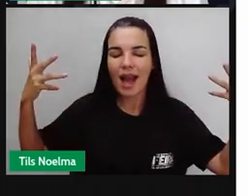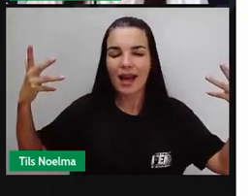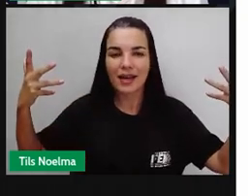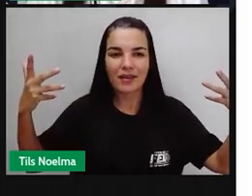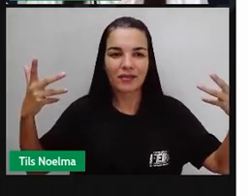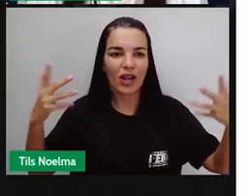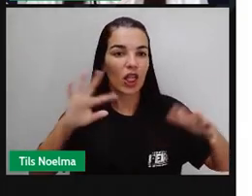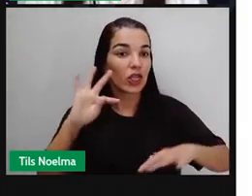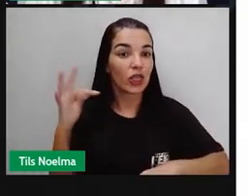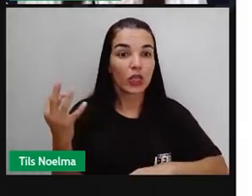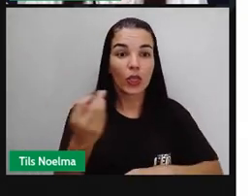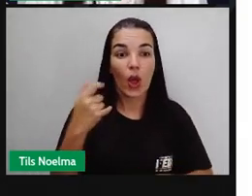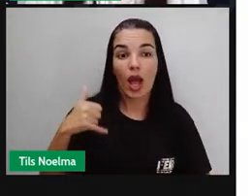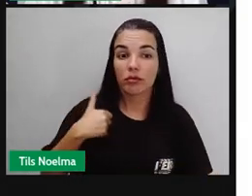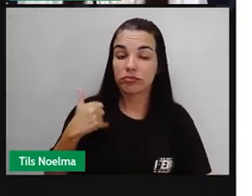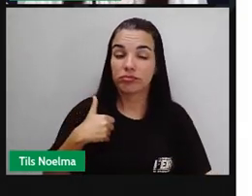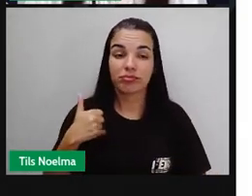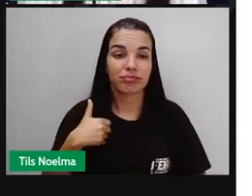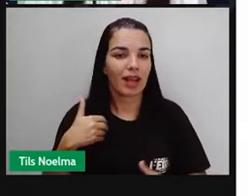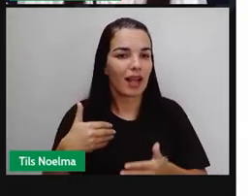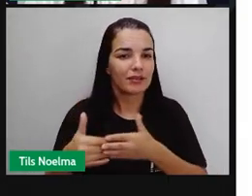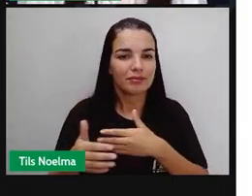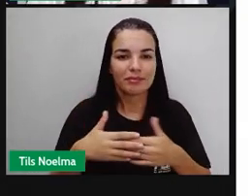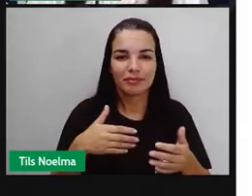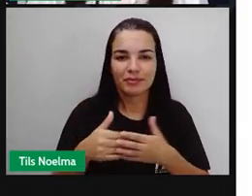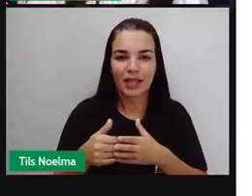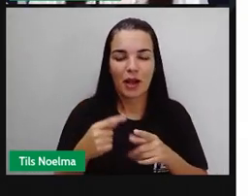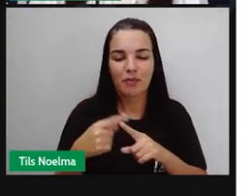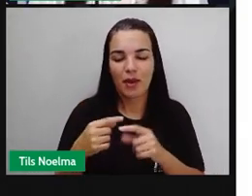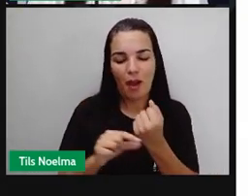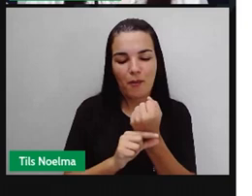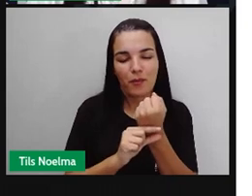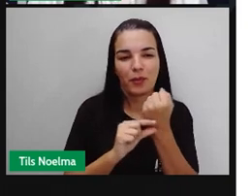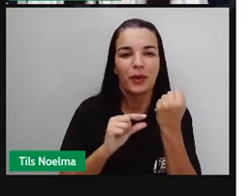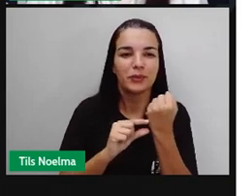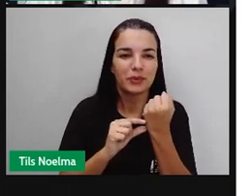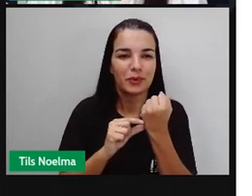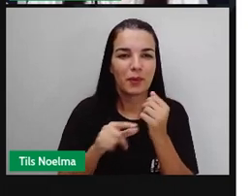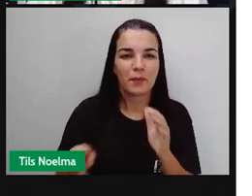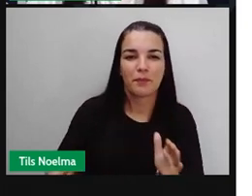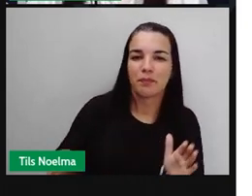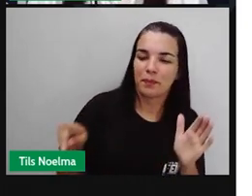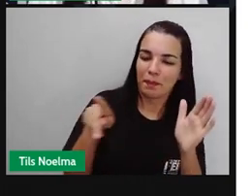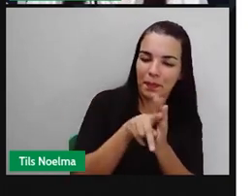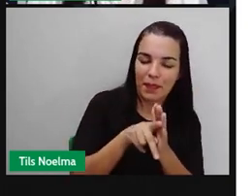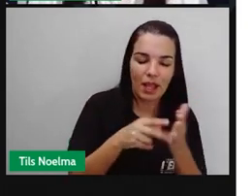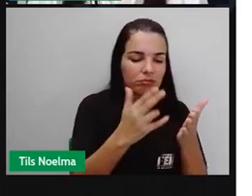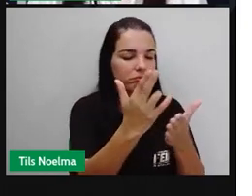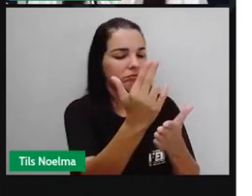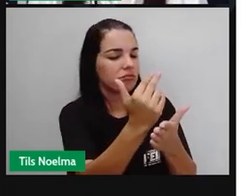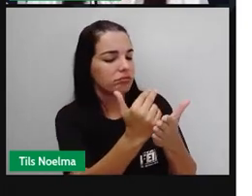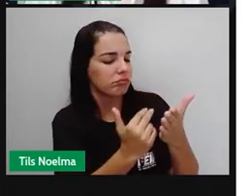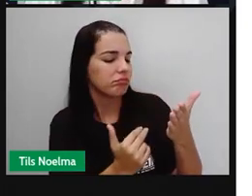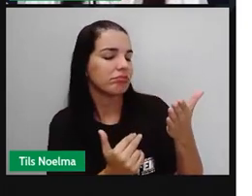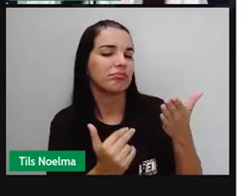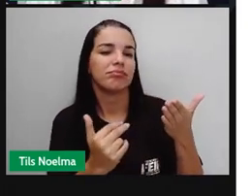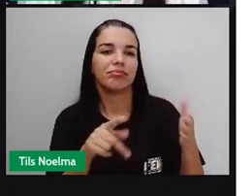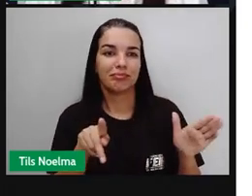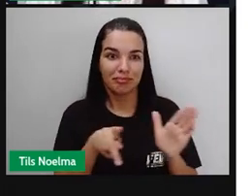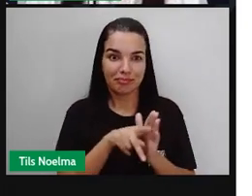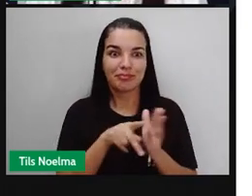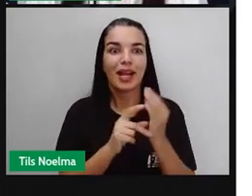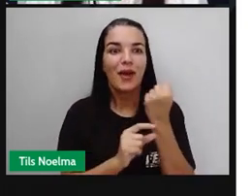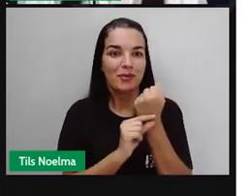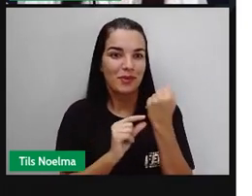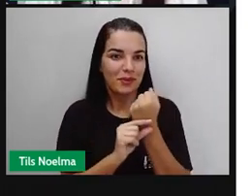as idades e ilustrada pelo próprio autor. O próprio autor do livro Pequeno Príncipe ilustrou, né? Fez os desenhos aí dessa